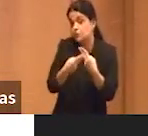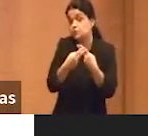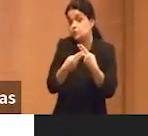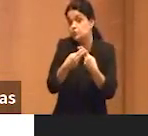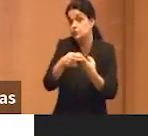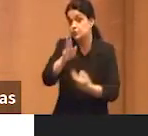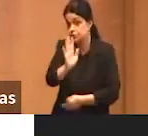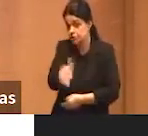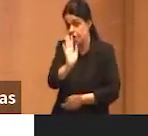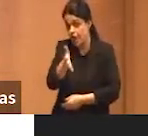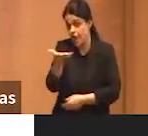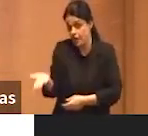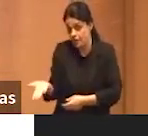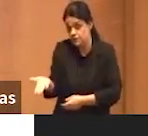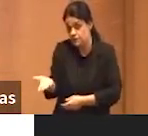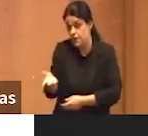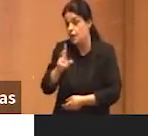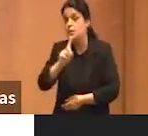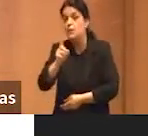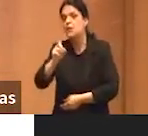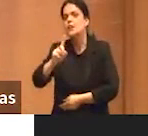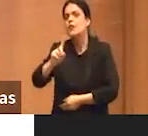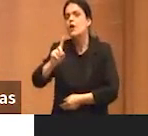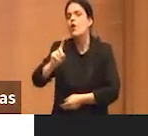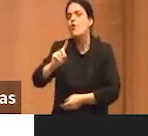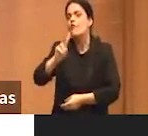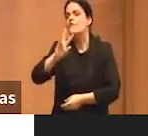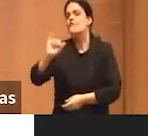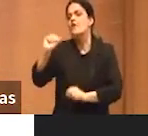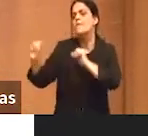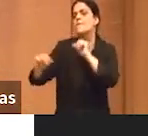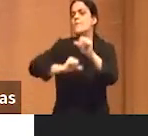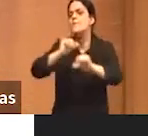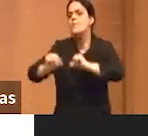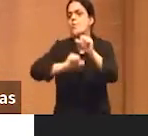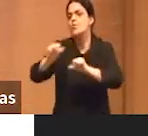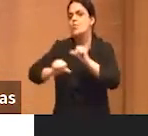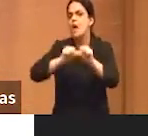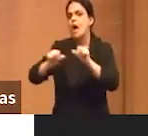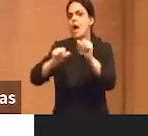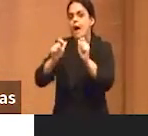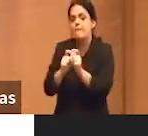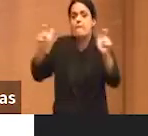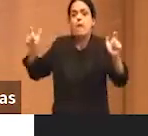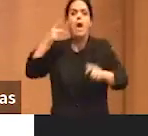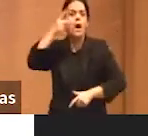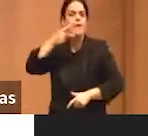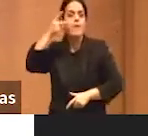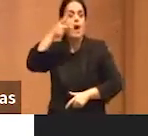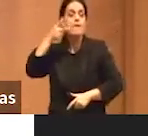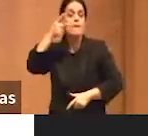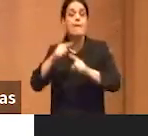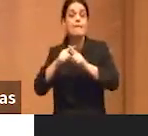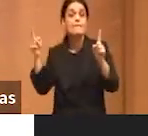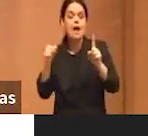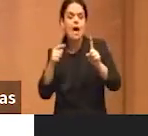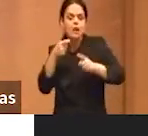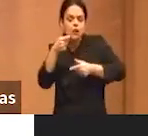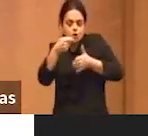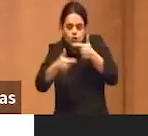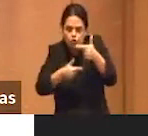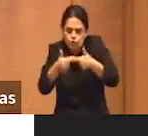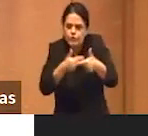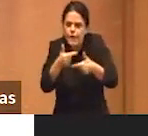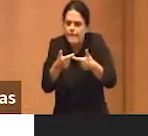quer dizer, você não vai transformar tudo a partir de macro-políticas, mas no trabalho de formiguinha,